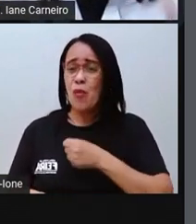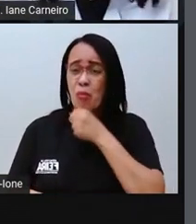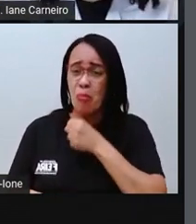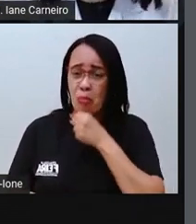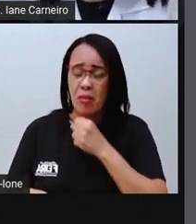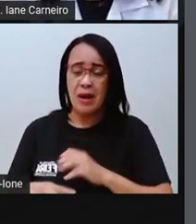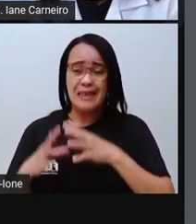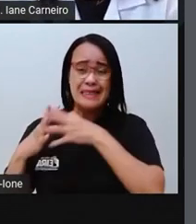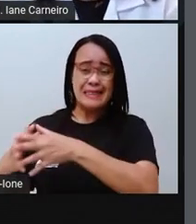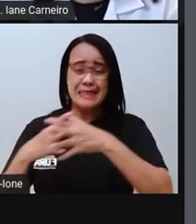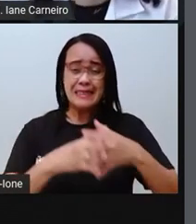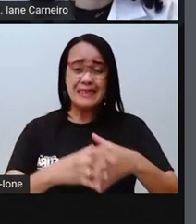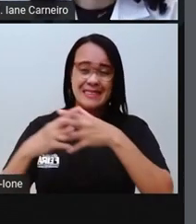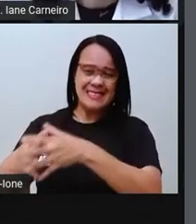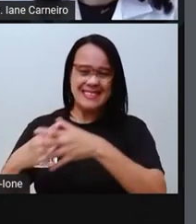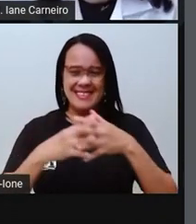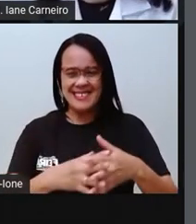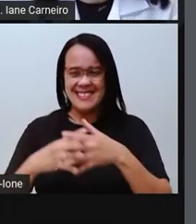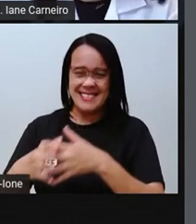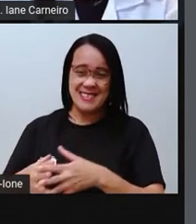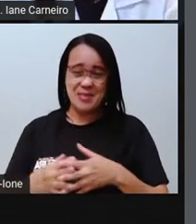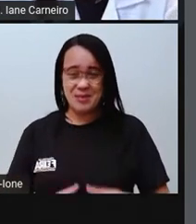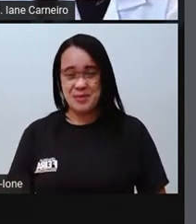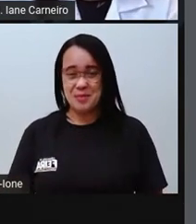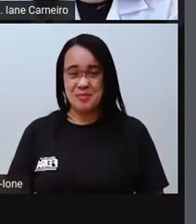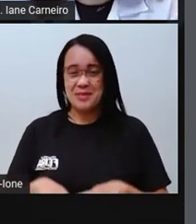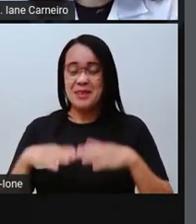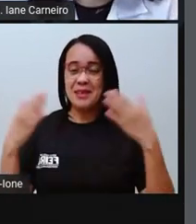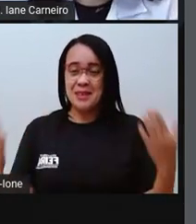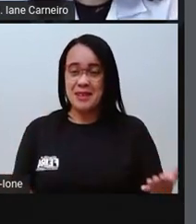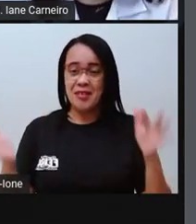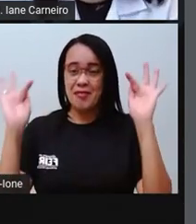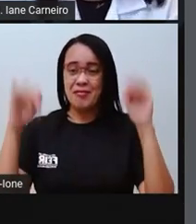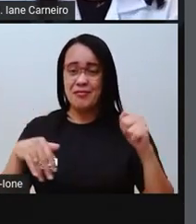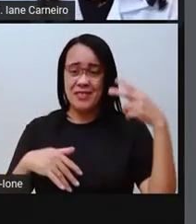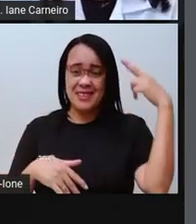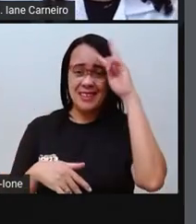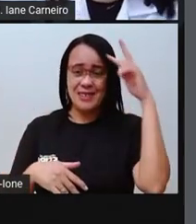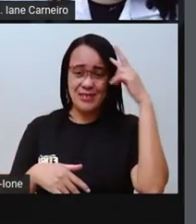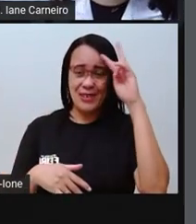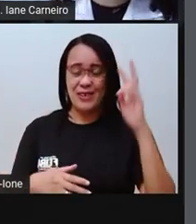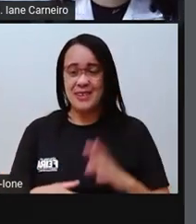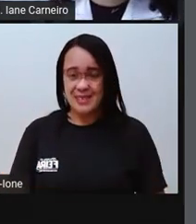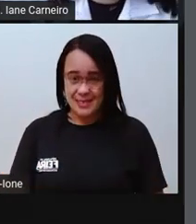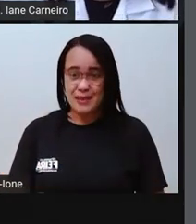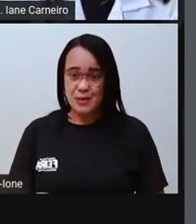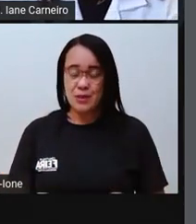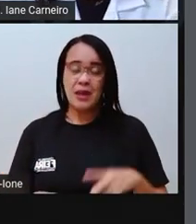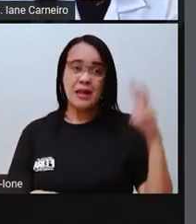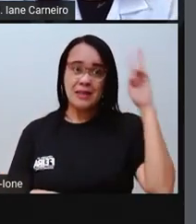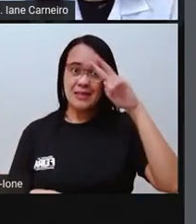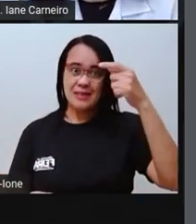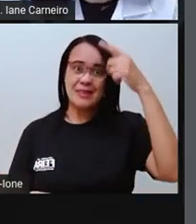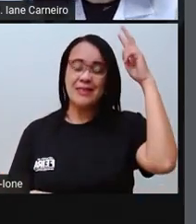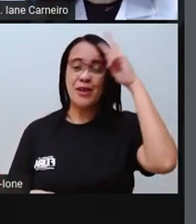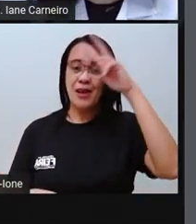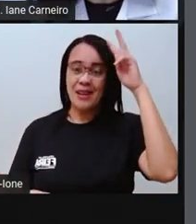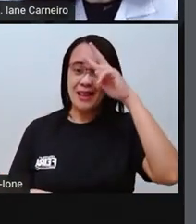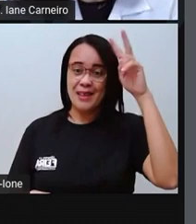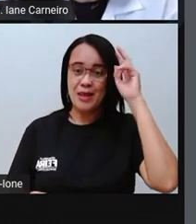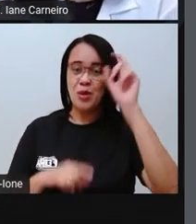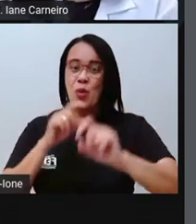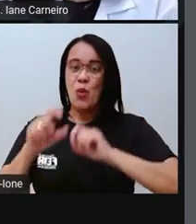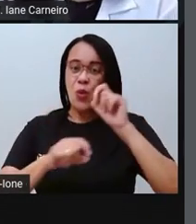confusão, né? E como acaba a história? Se não me falha a memória, acabou